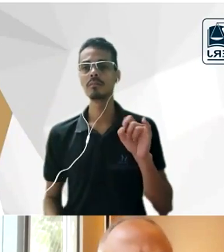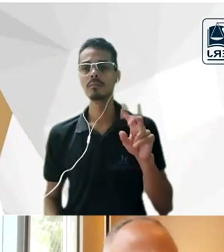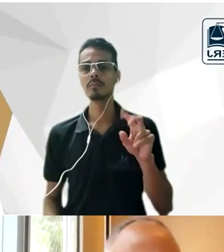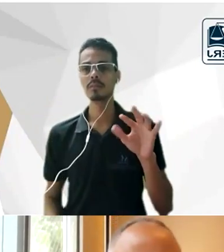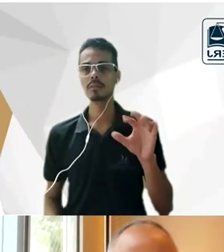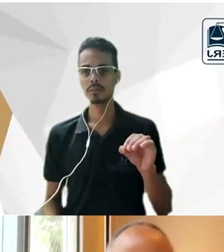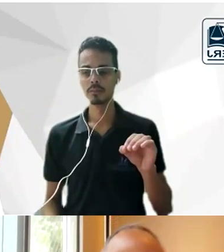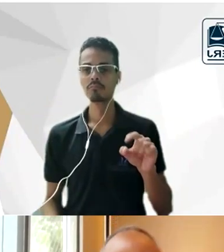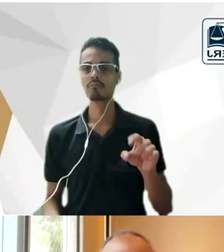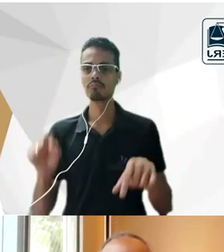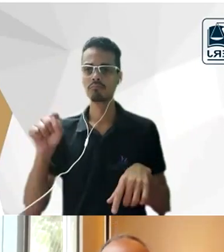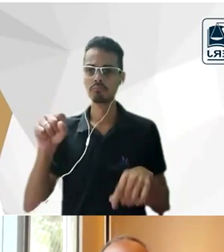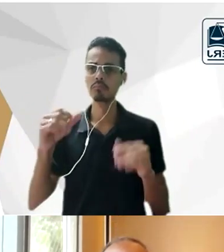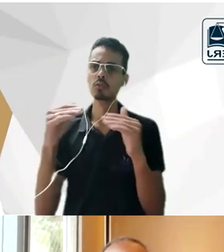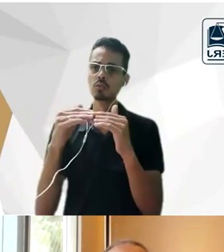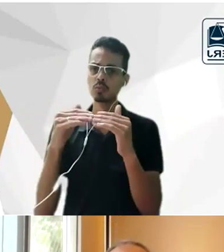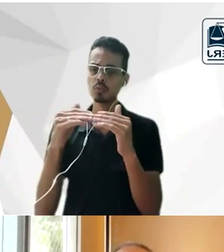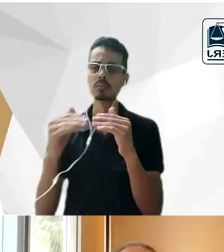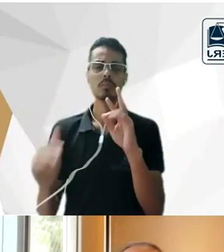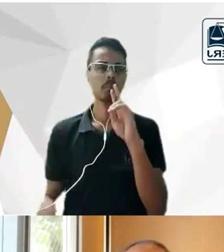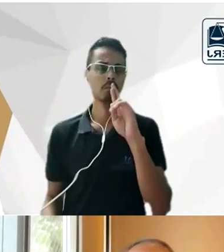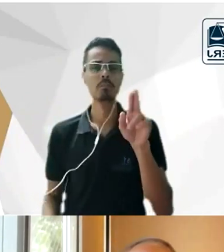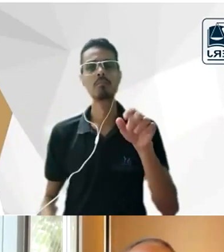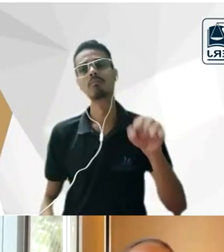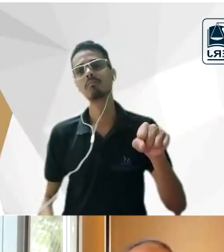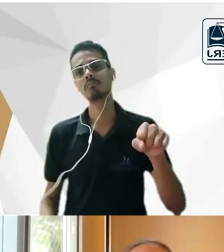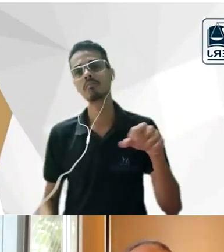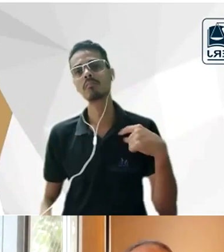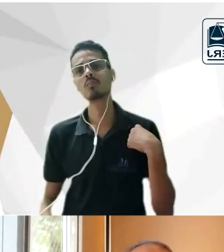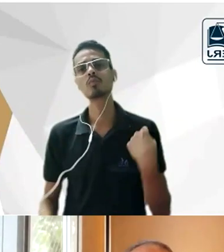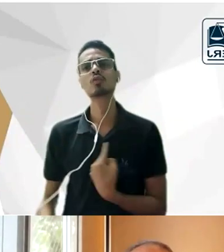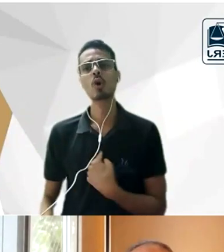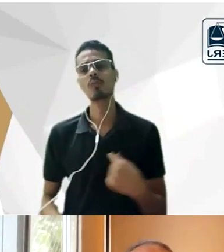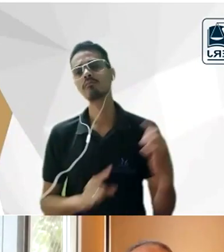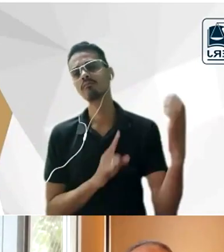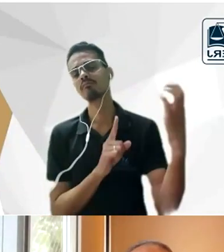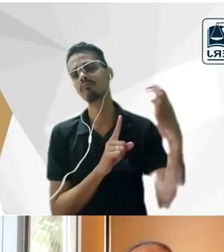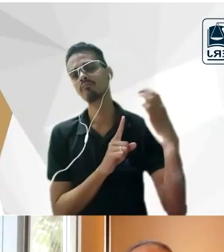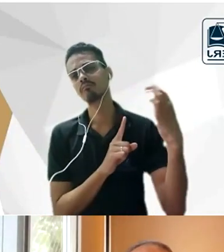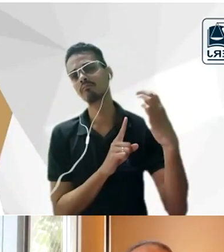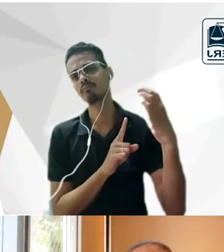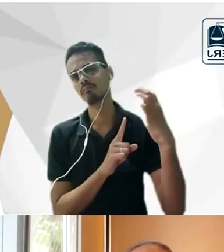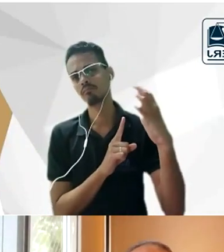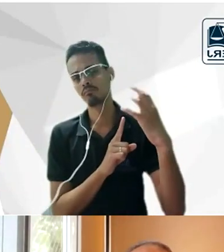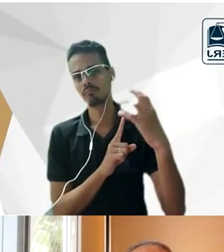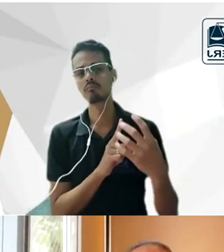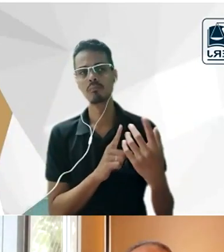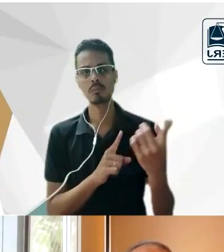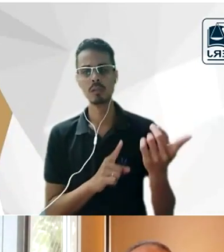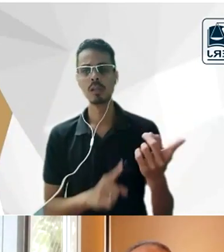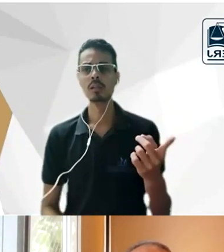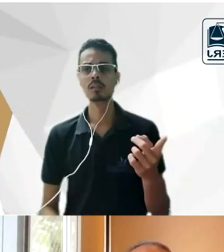Wenceslau e responderia sim a pergunta somos muito influenciados pela visão do Silvio Romero Silvio Romero como todo